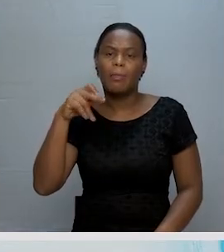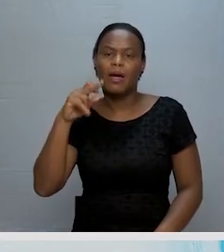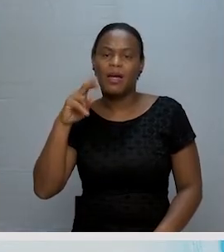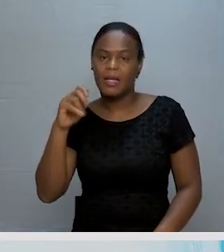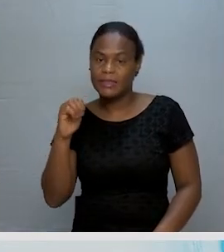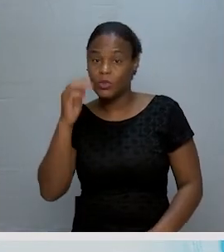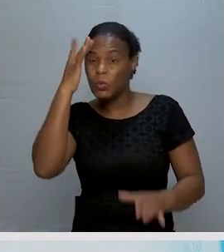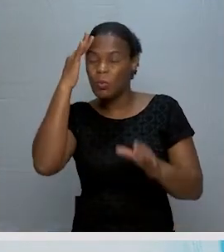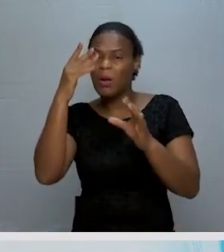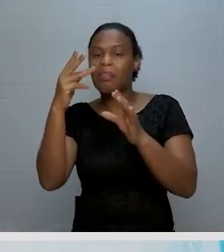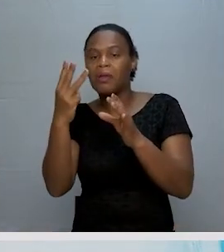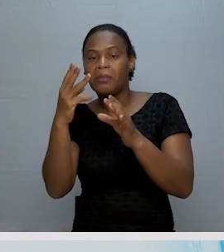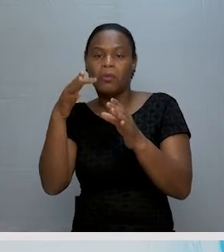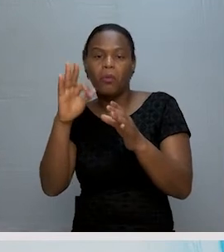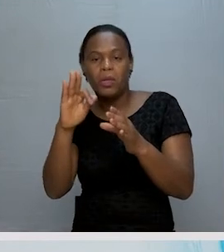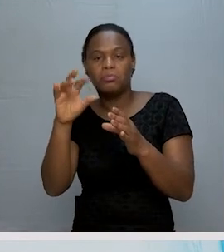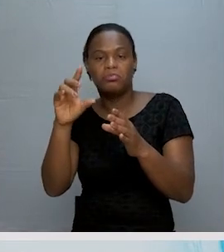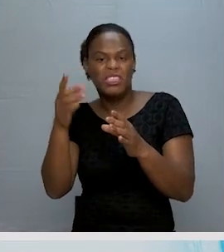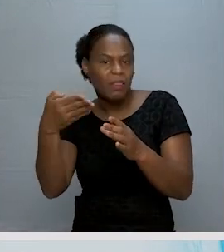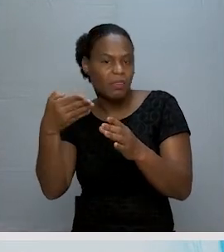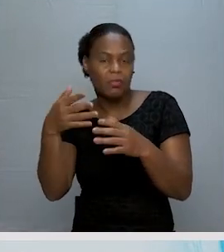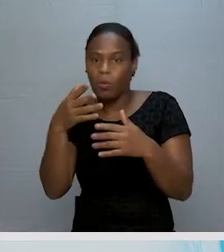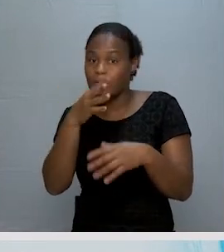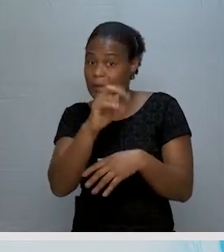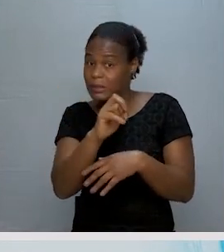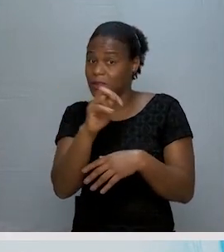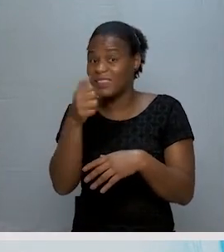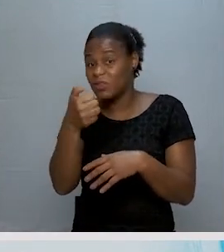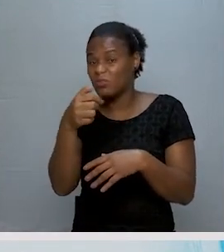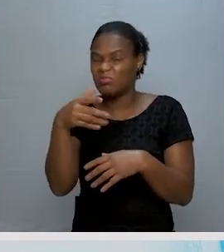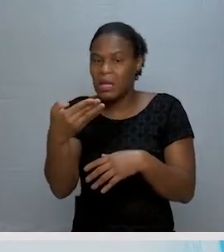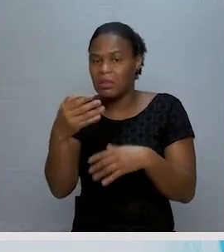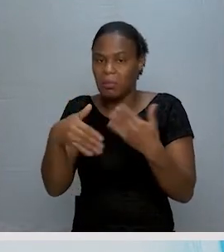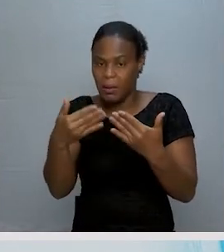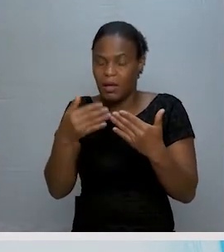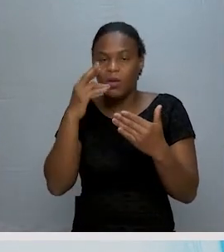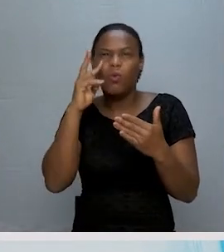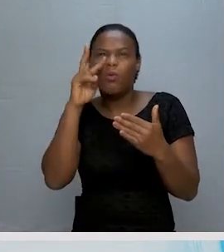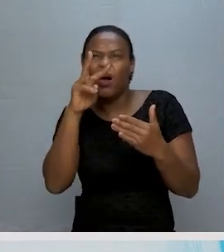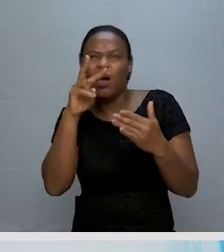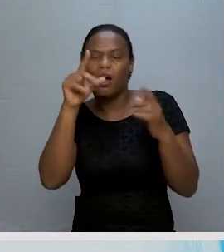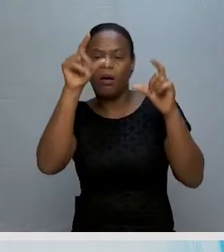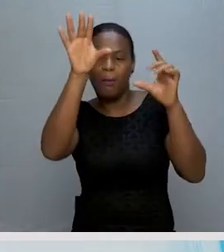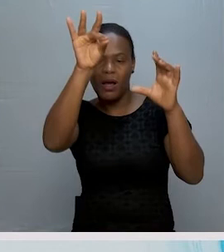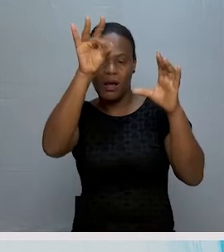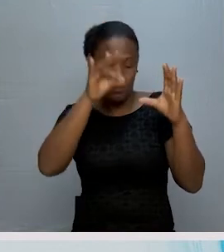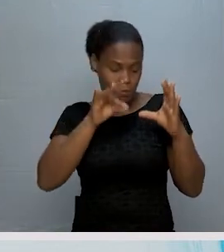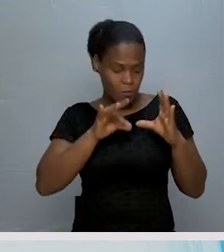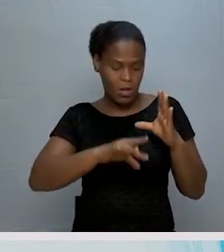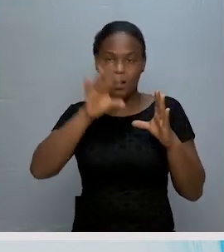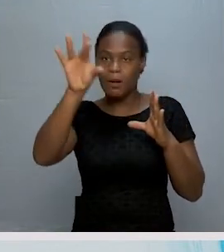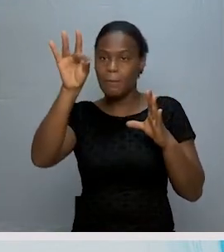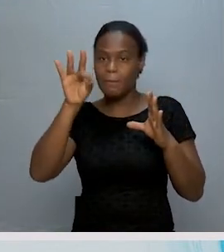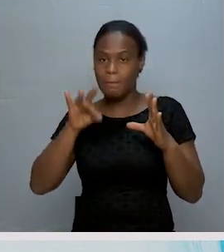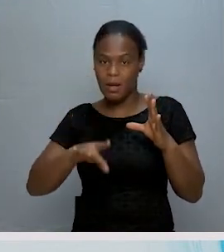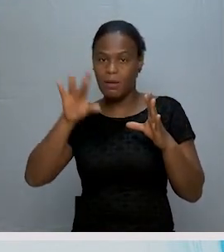novamente no conjunto A, vocês vão pegar os elementos que estão dentro do conjunto A, que são números ímpares. E vocês vão ficar,